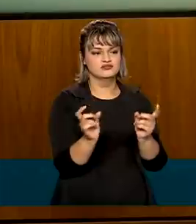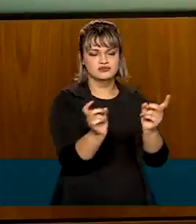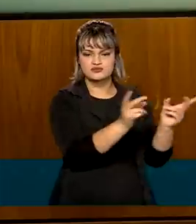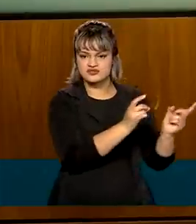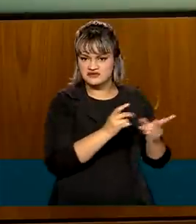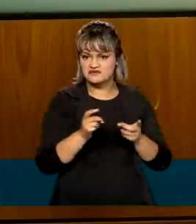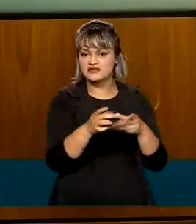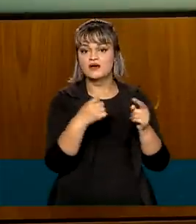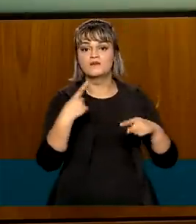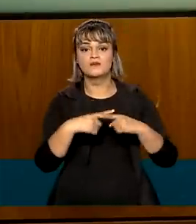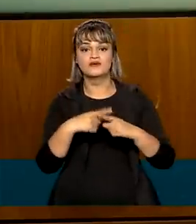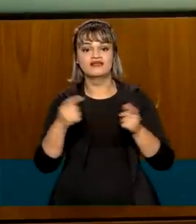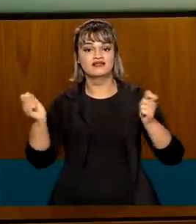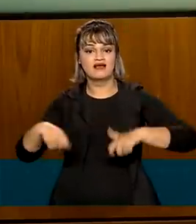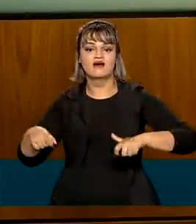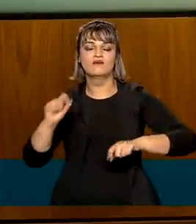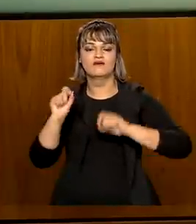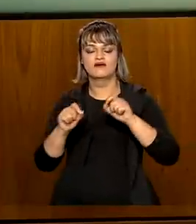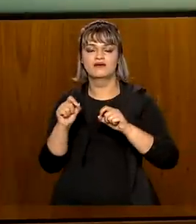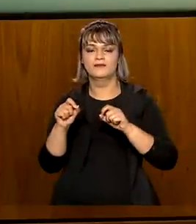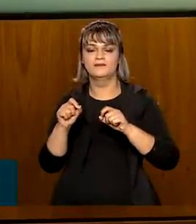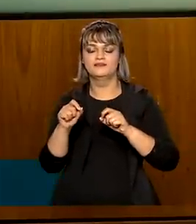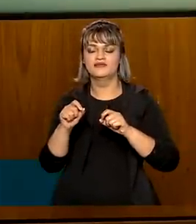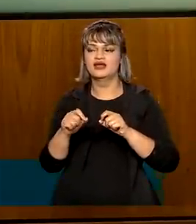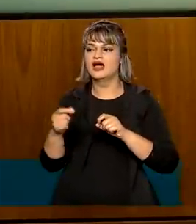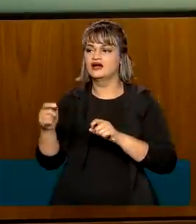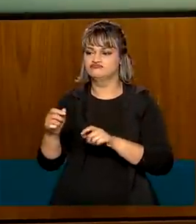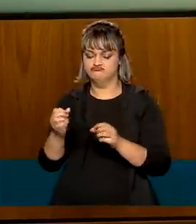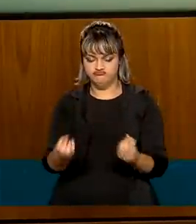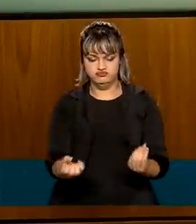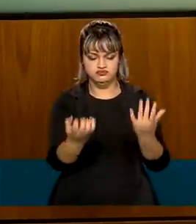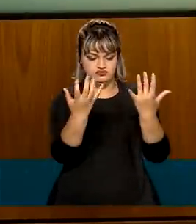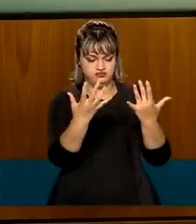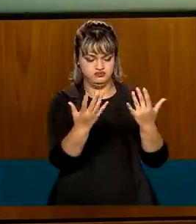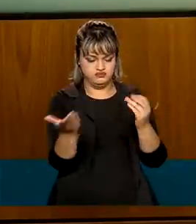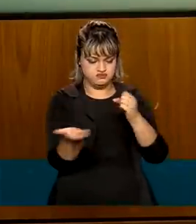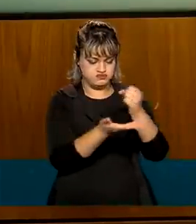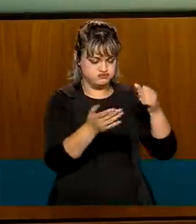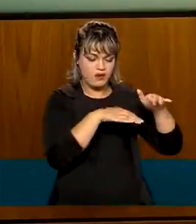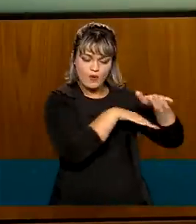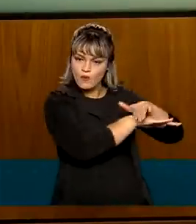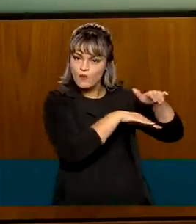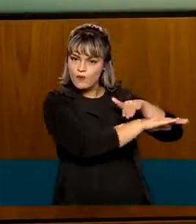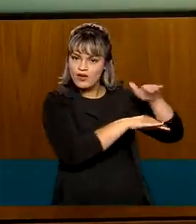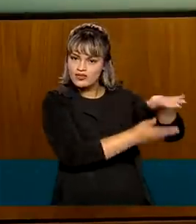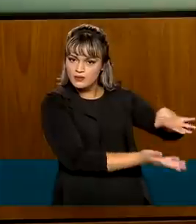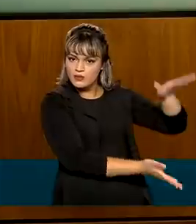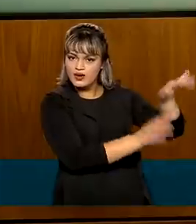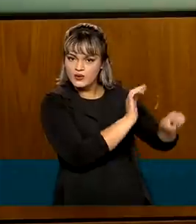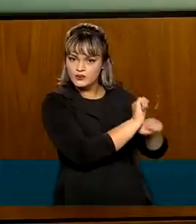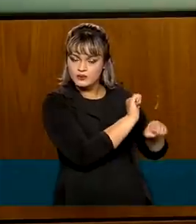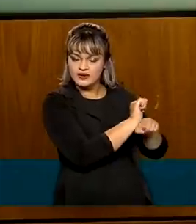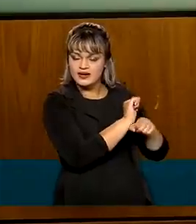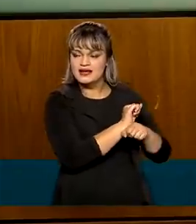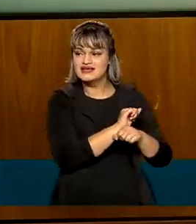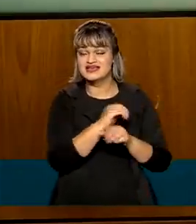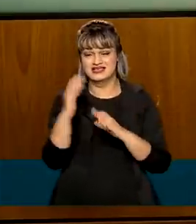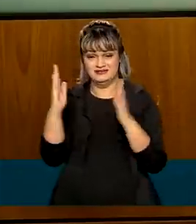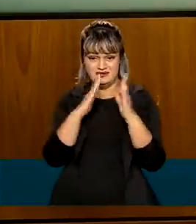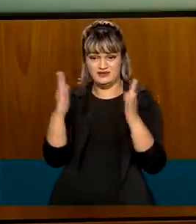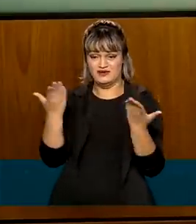porque permitem carregar o estoque durante o período do ano. E, nesse momento em que temos preços